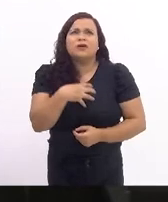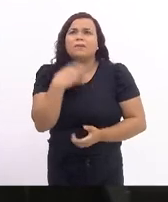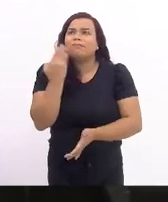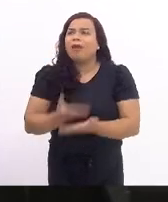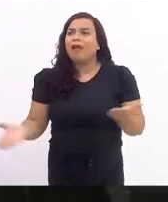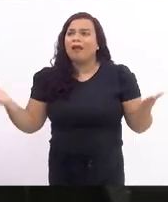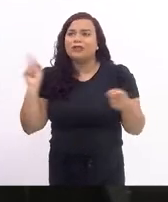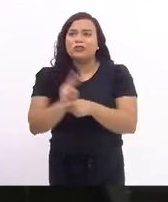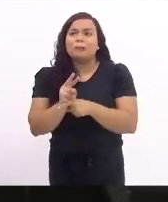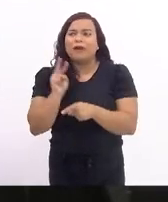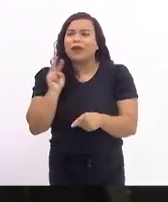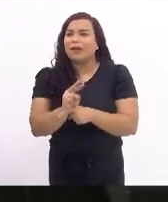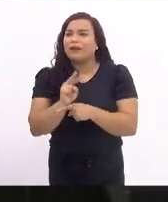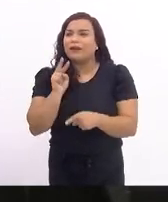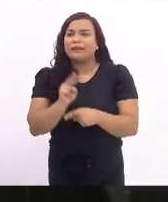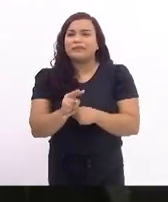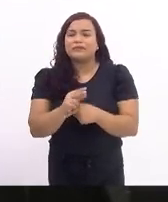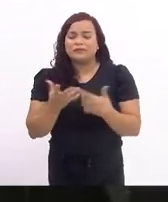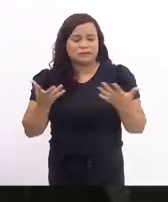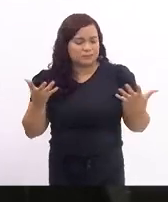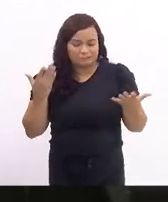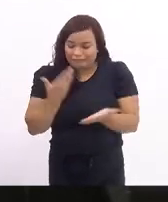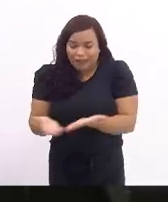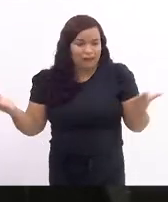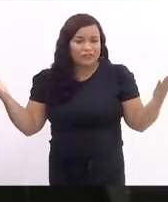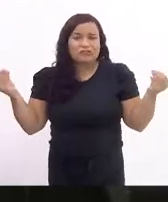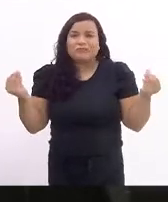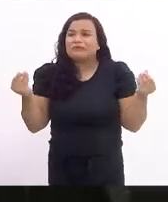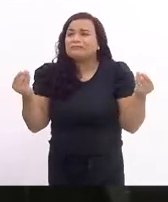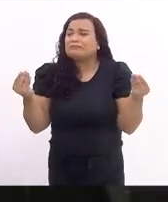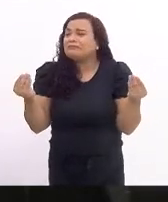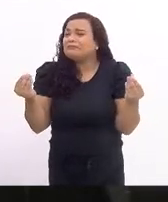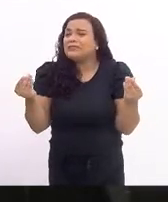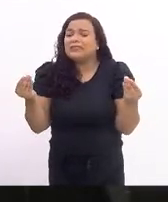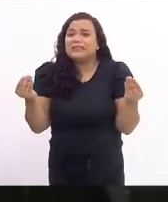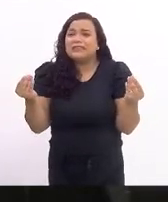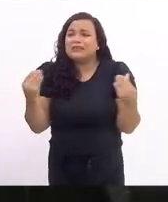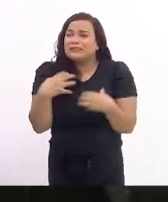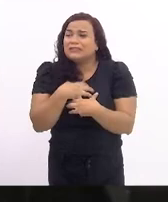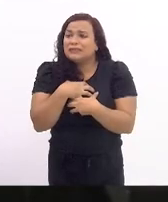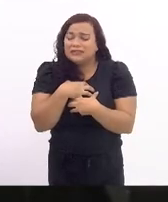e desesperança é um sentimento muito ruim.